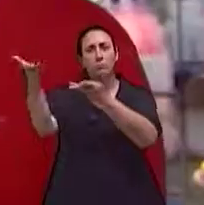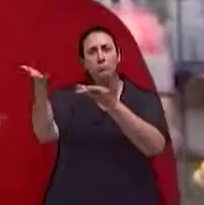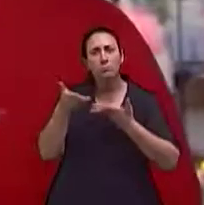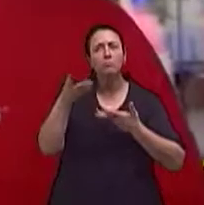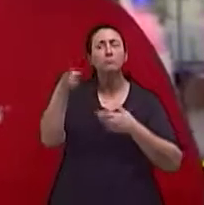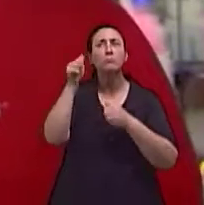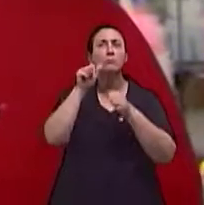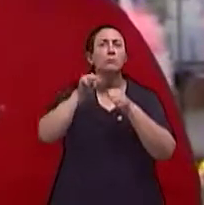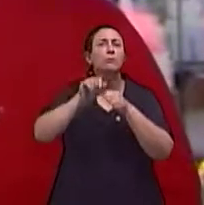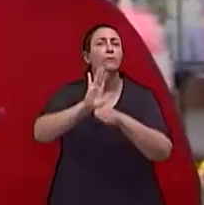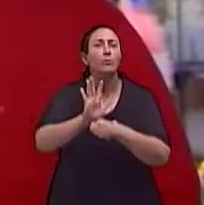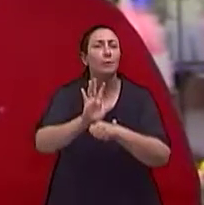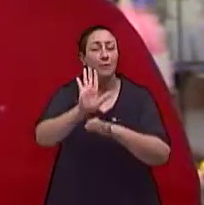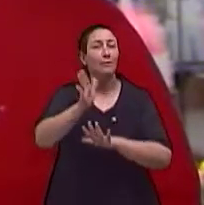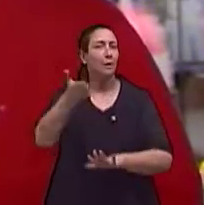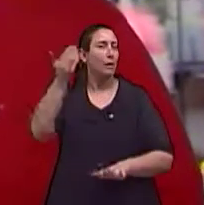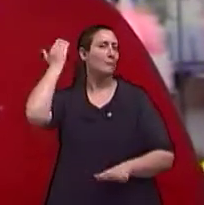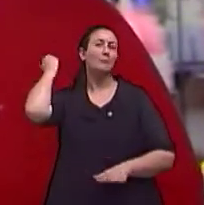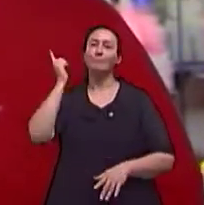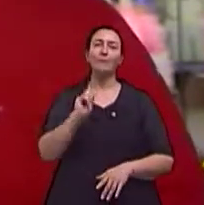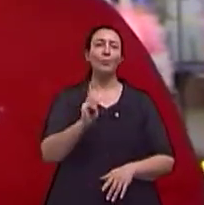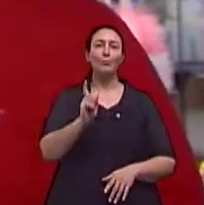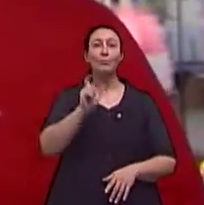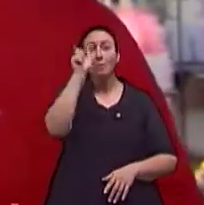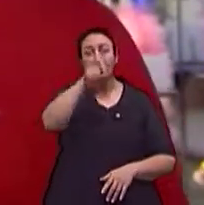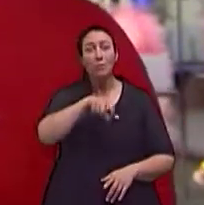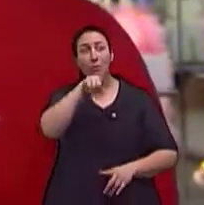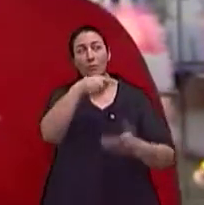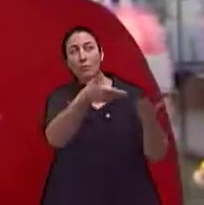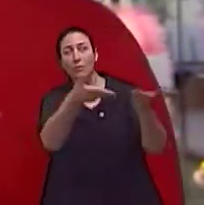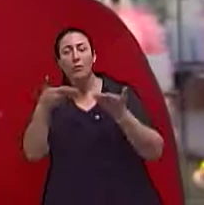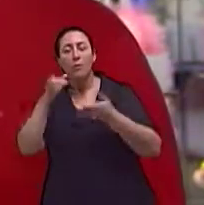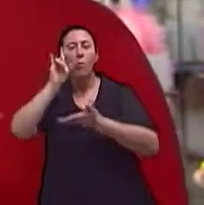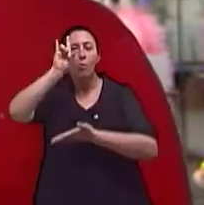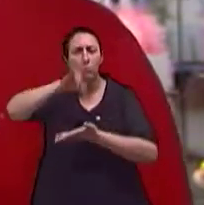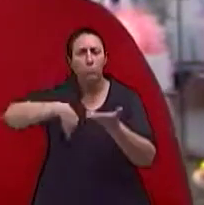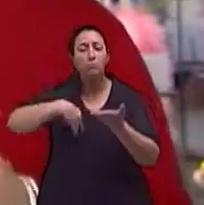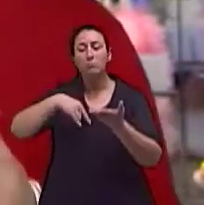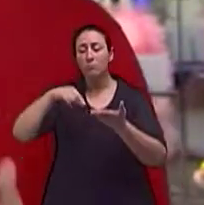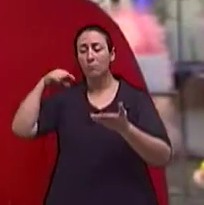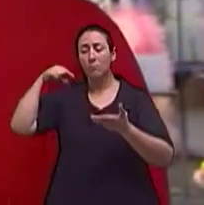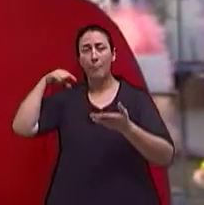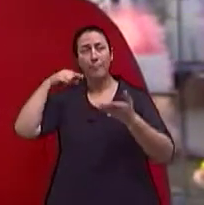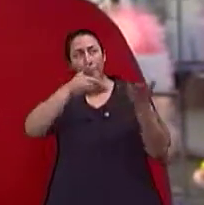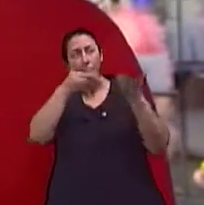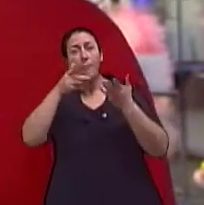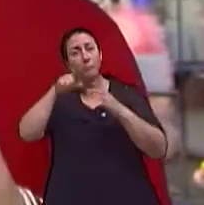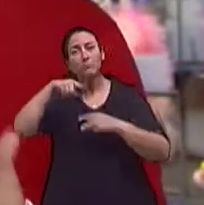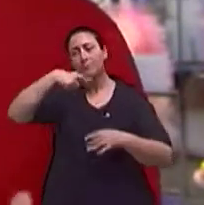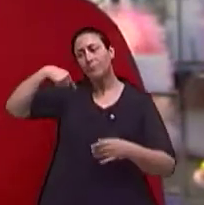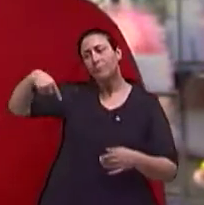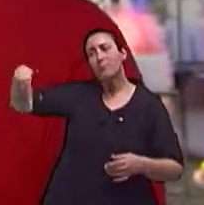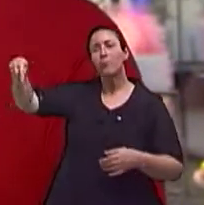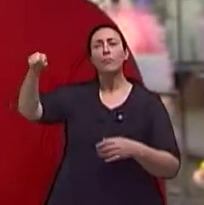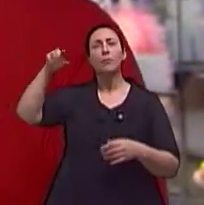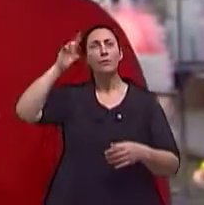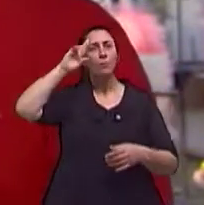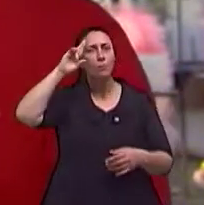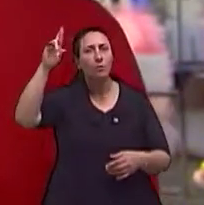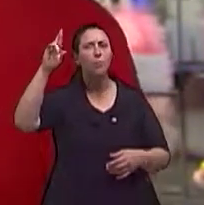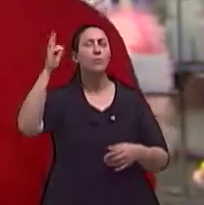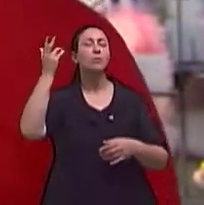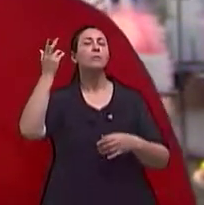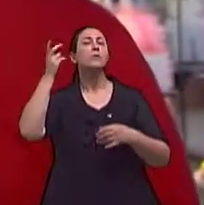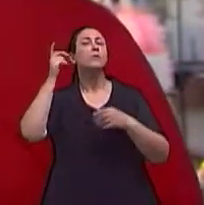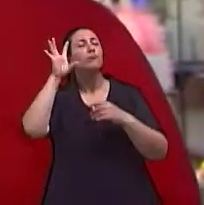fazer aquele filme. Naquela época não era assim que funcionava. As estrelas eram contratadas dos estúdios, e eram os diretores dos